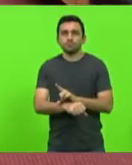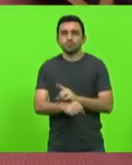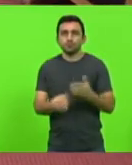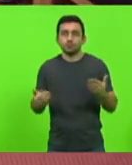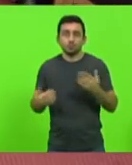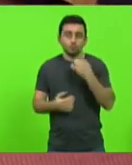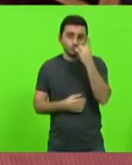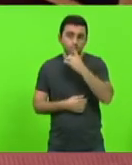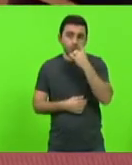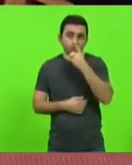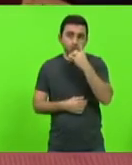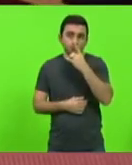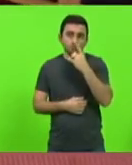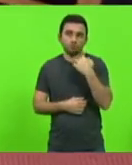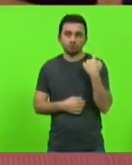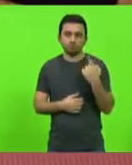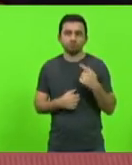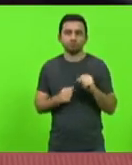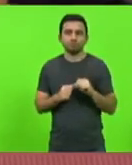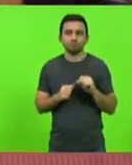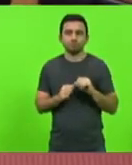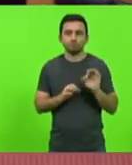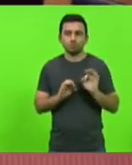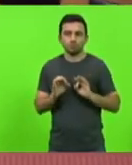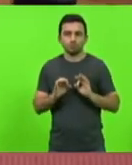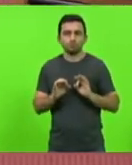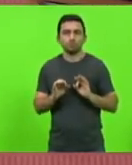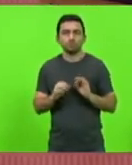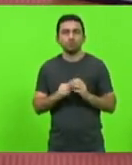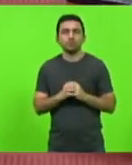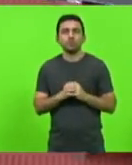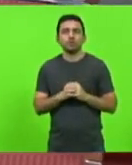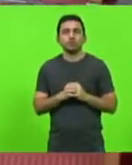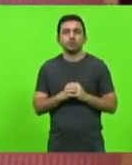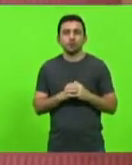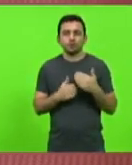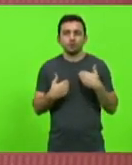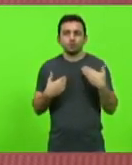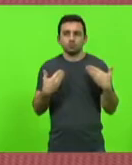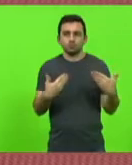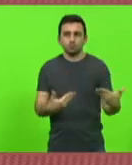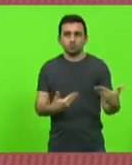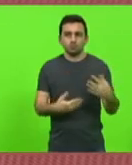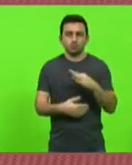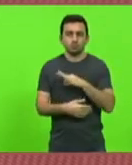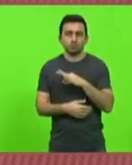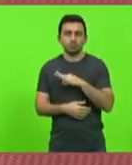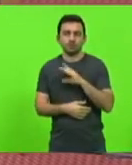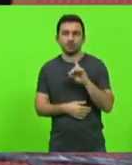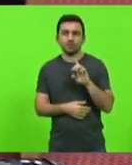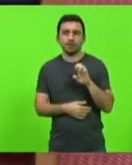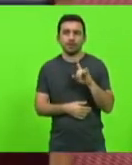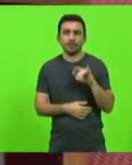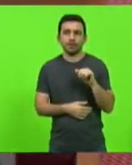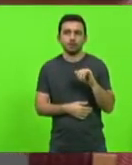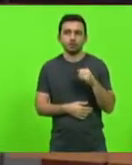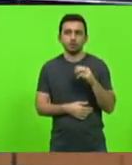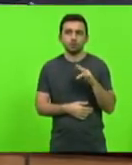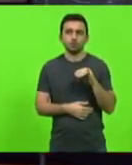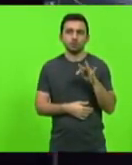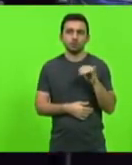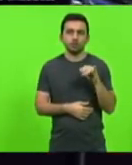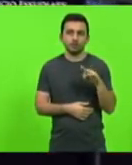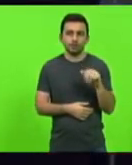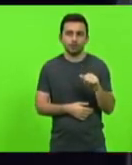domingo, nós fizemos um ato, fui convidado pelo policial militar Della Justina, um jovem